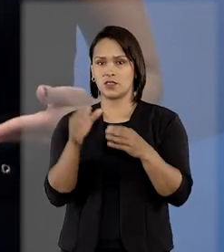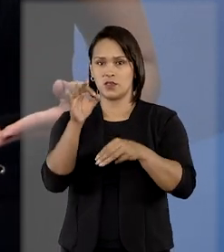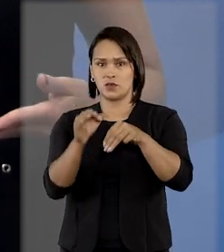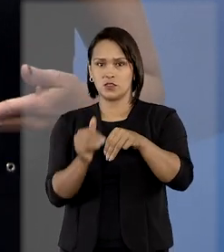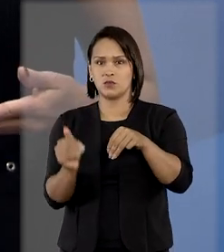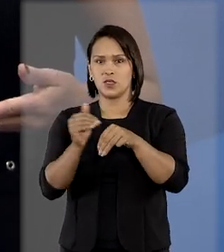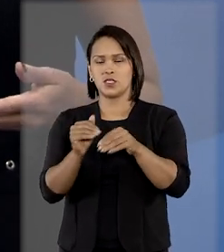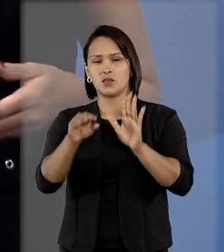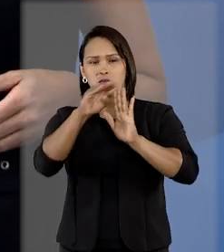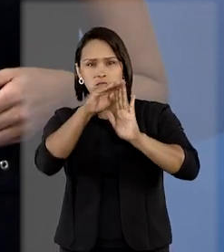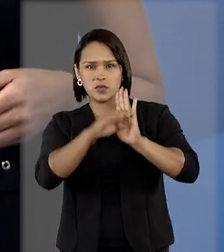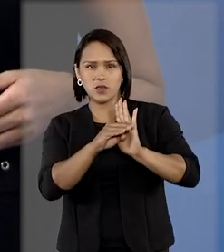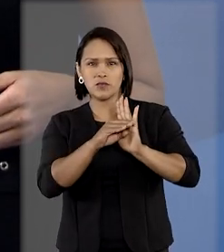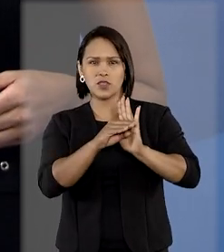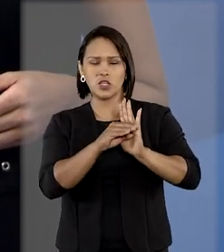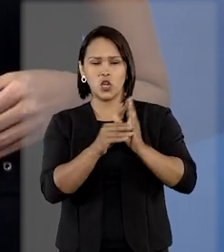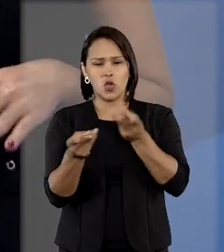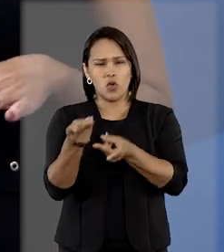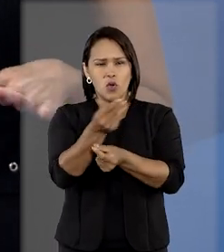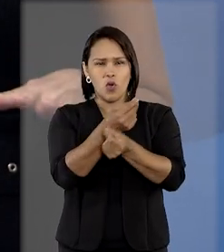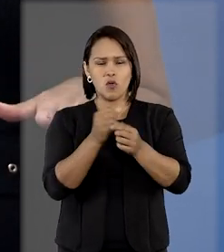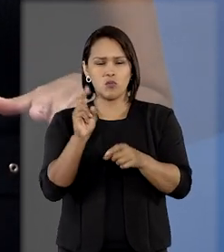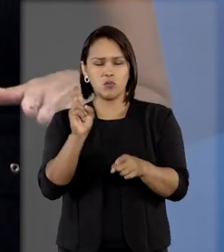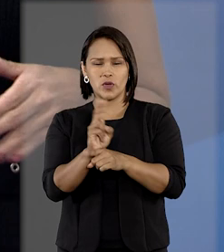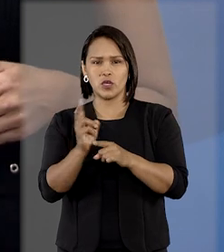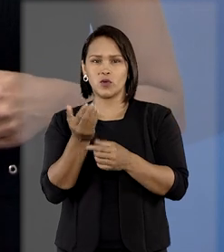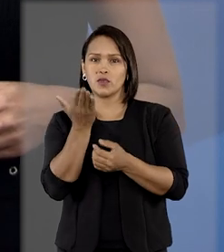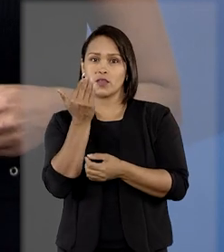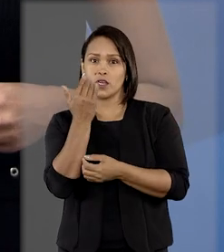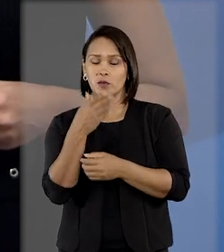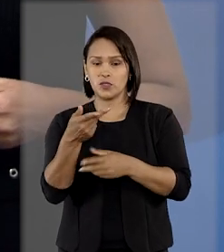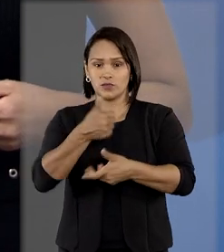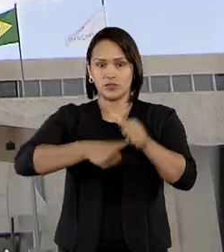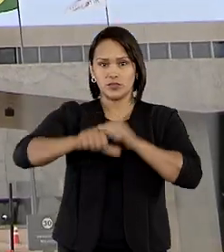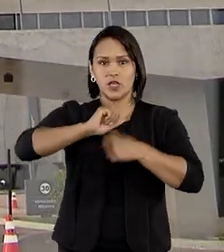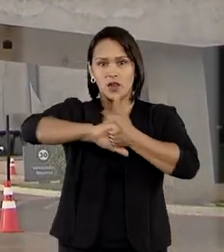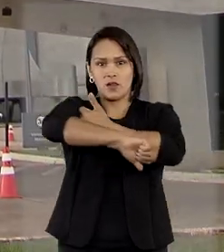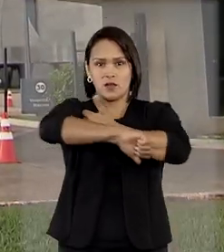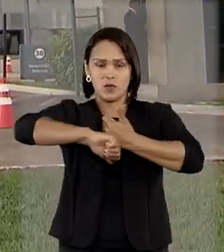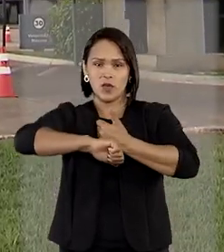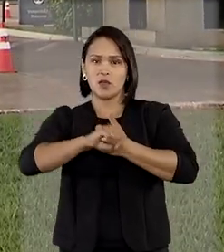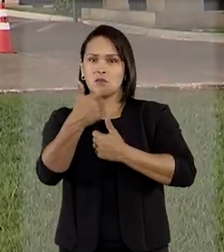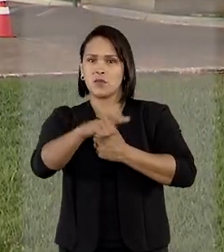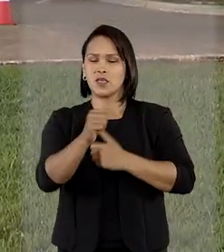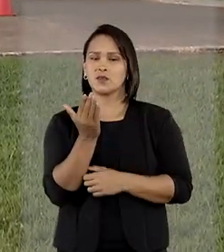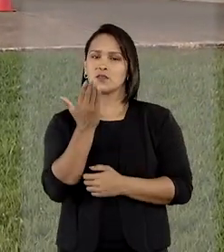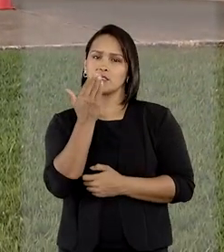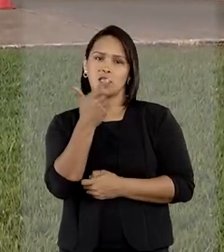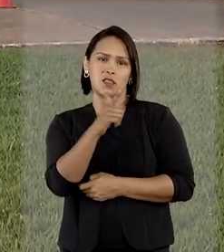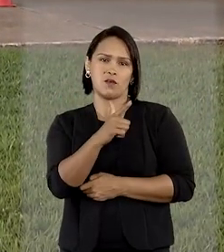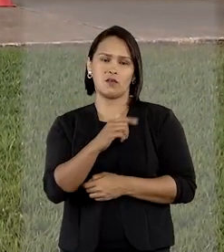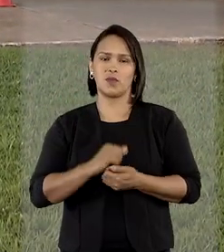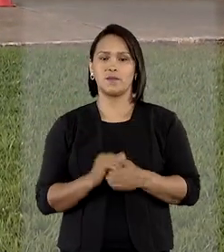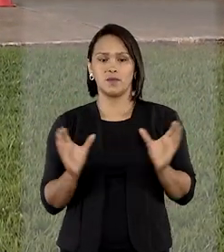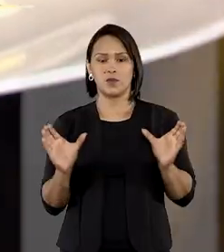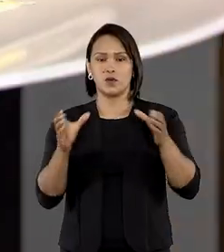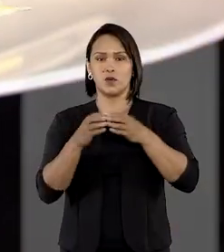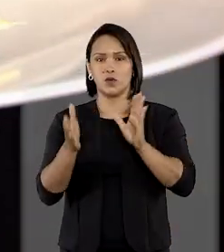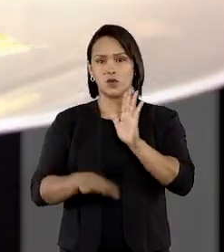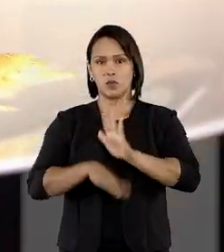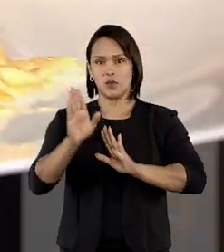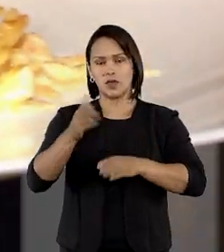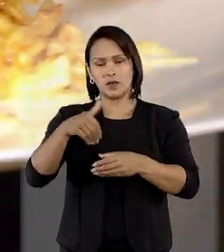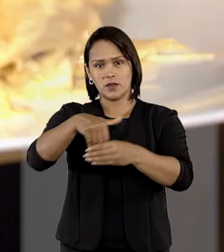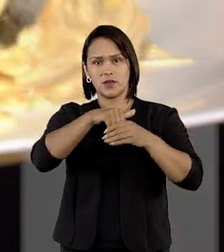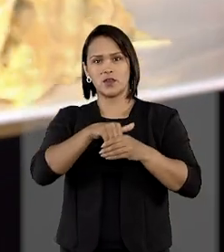estranho em alimento gera dano moral mesmo sem ingestão. O colegiado, por maioria, afirmou o entendimento de que é